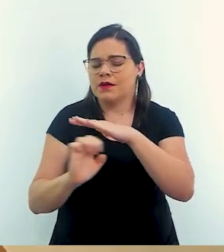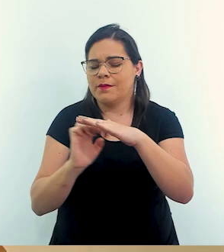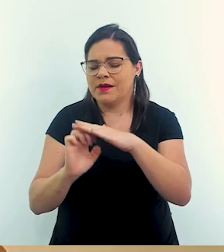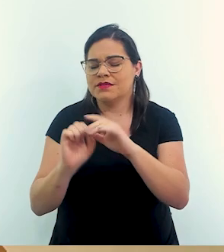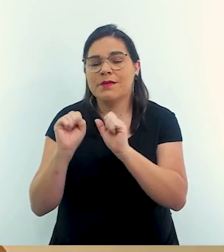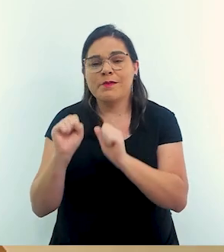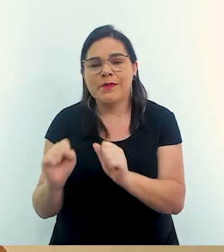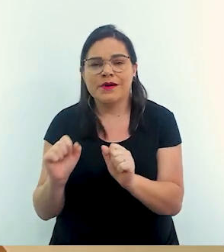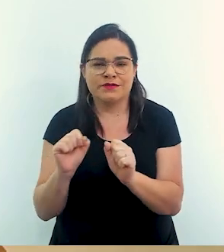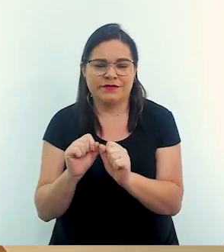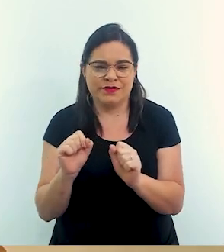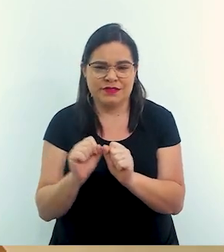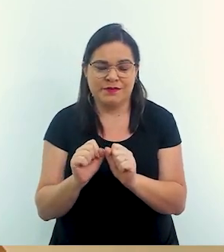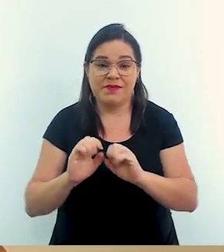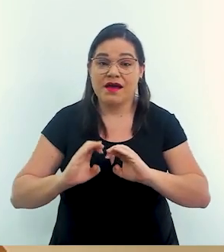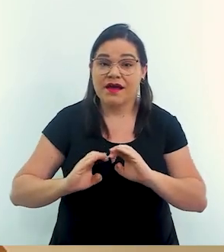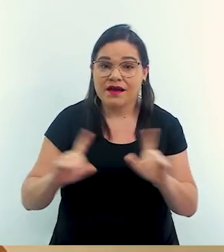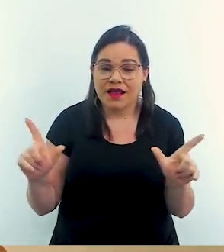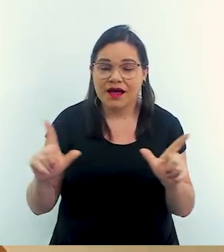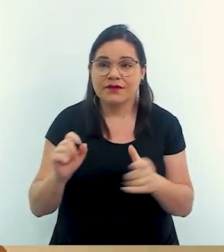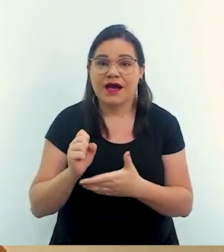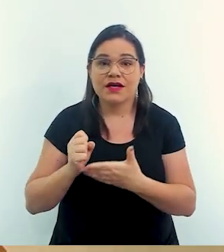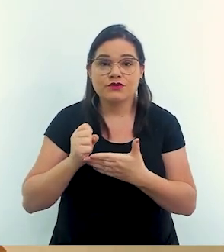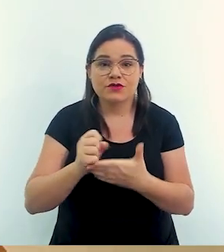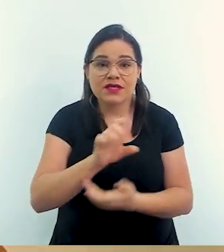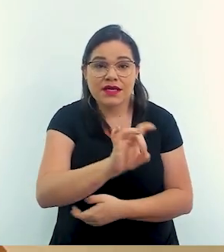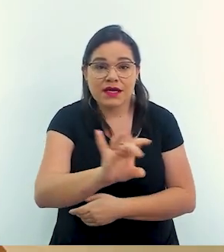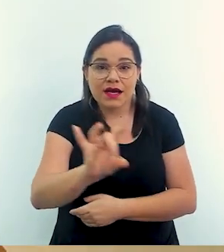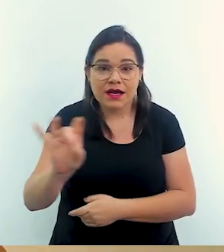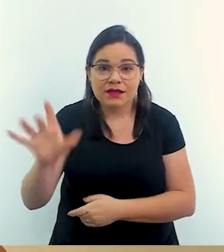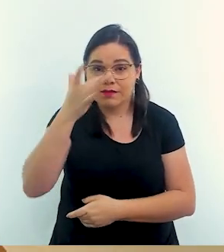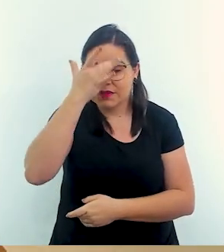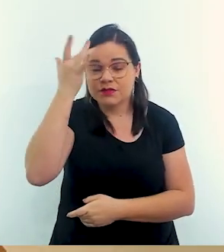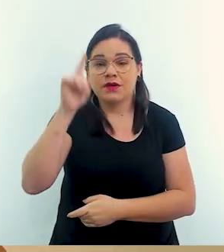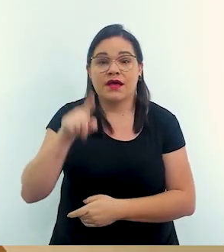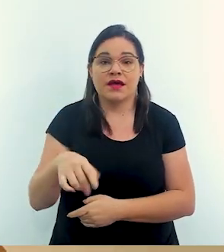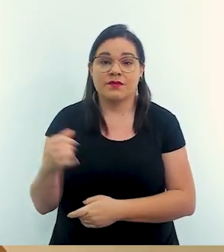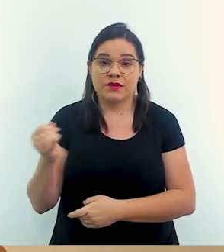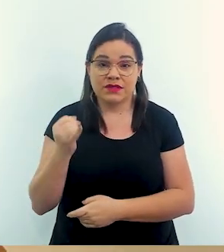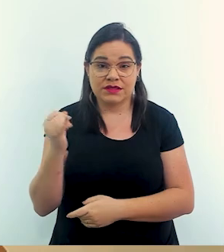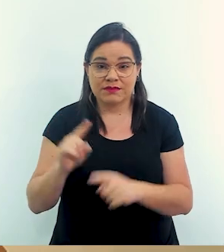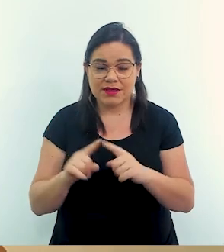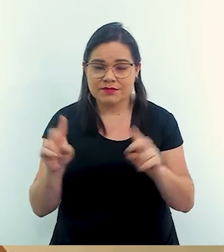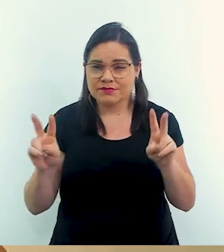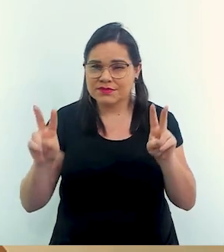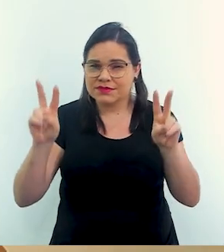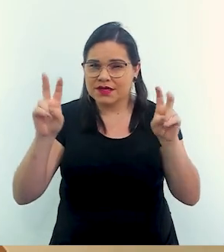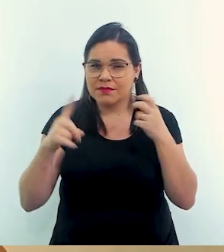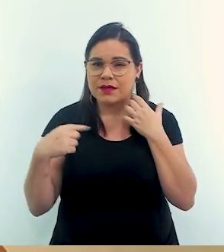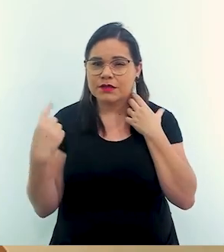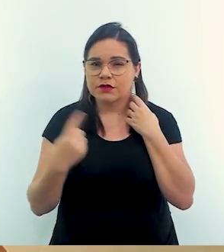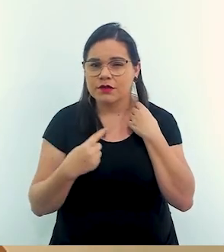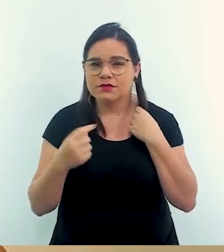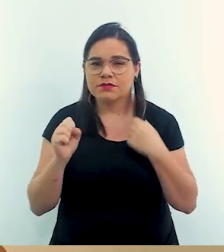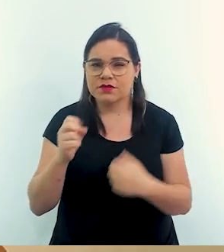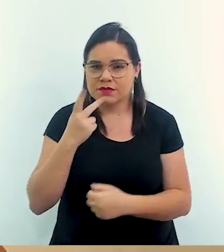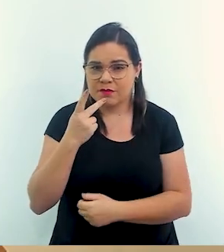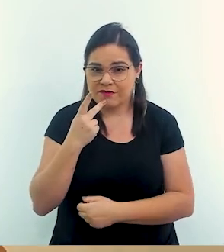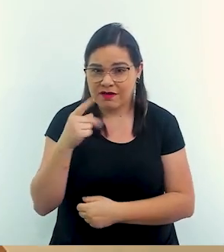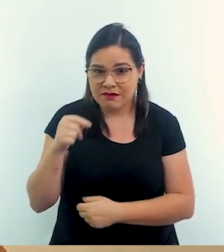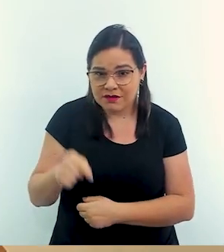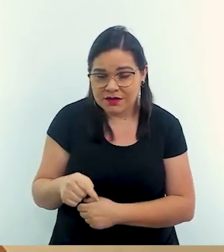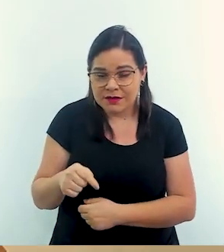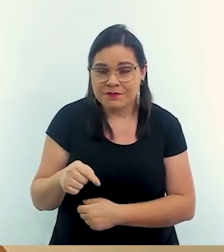empresas podem fazer. É lógico que a ajuda de cada um é essencial. Mas um tema, por exemplo, que a gente pode trazer à